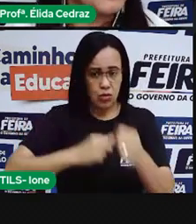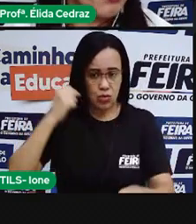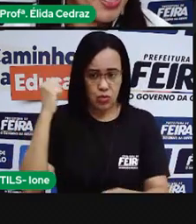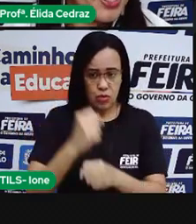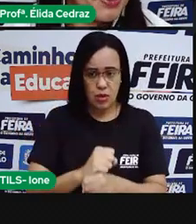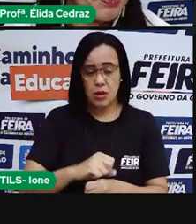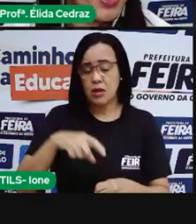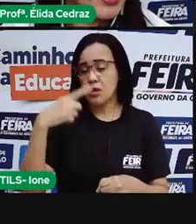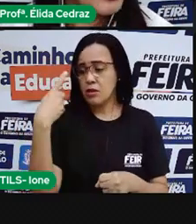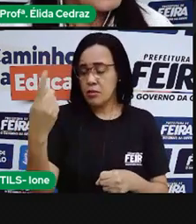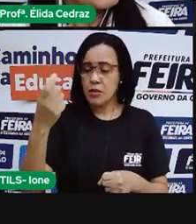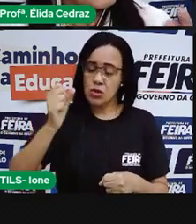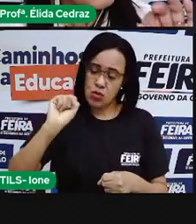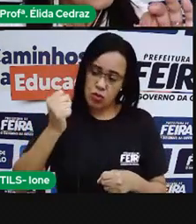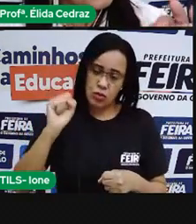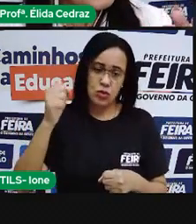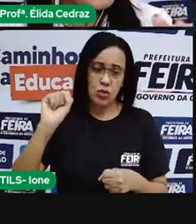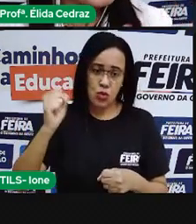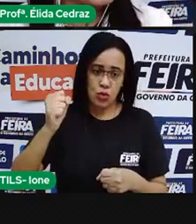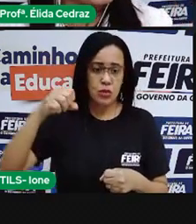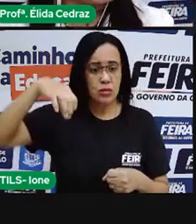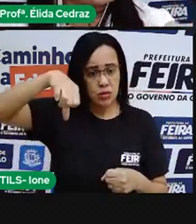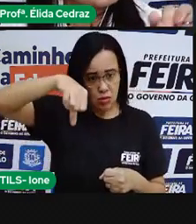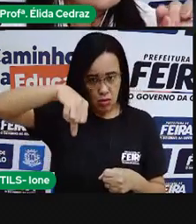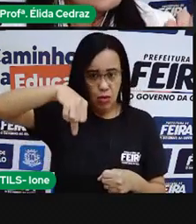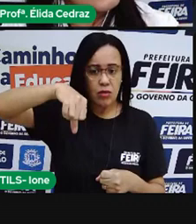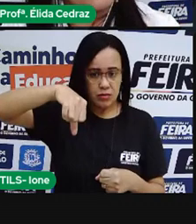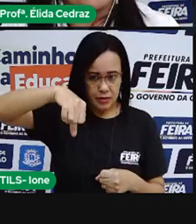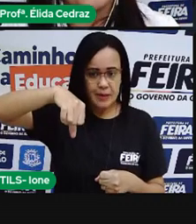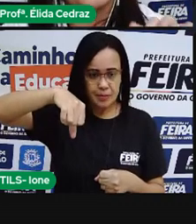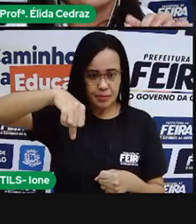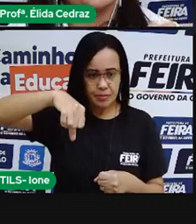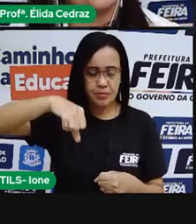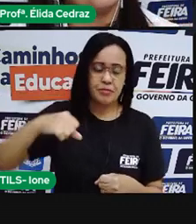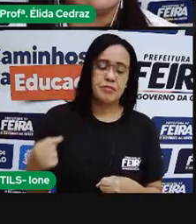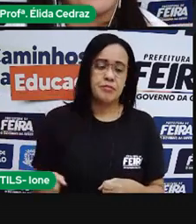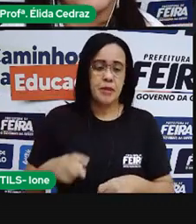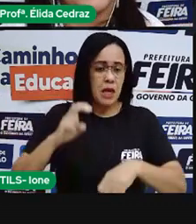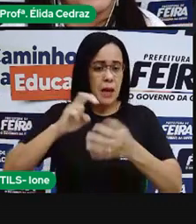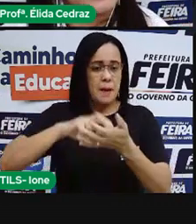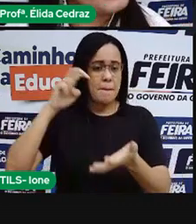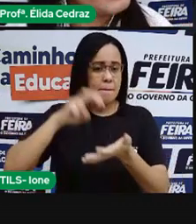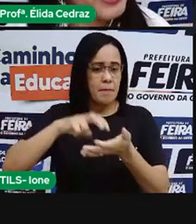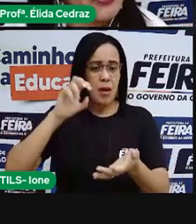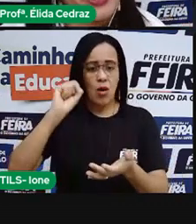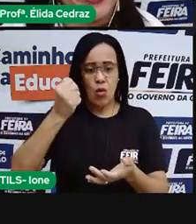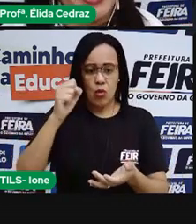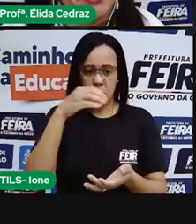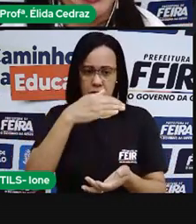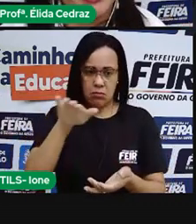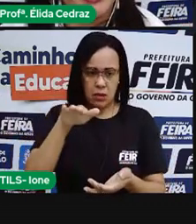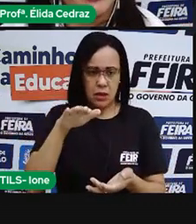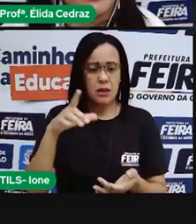Isso mesmo. As constelações que estão no círculo azul central da nossa bandeira